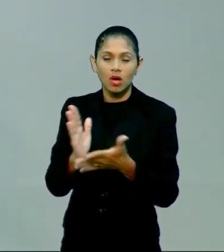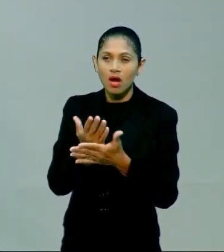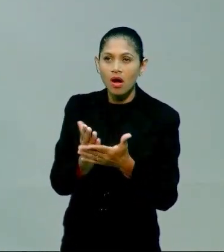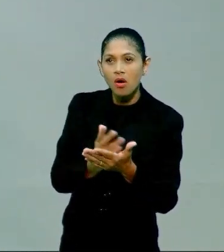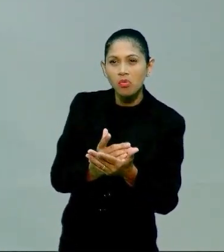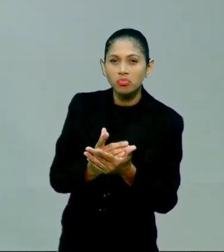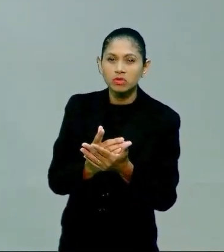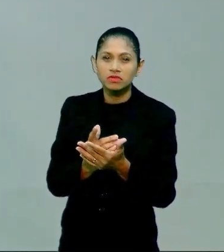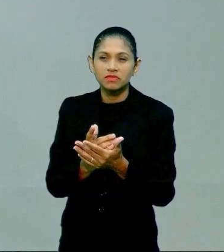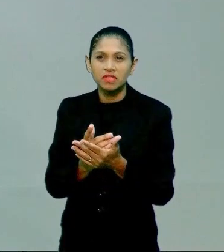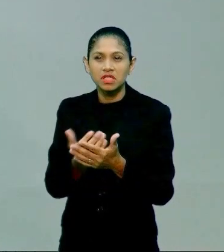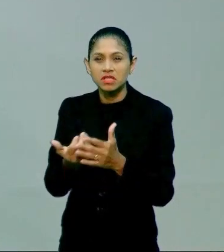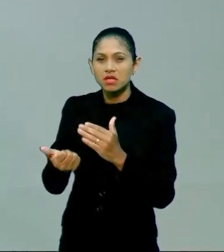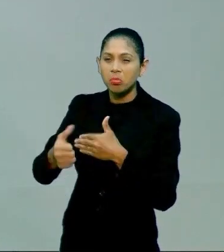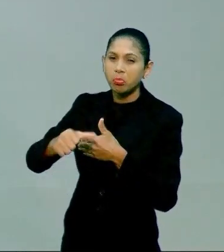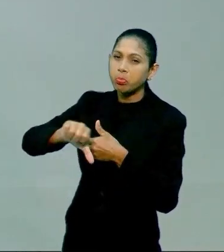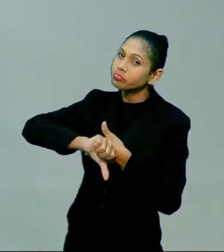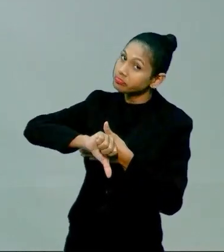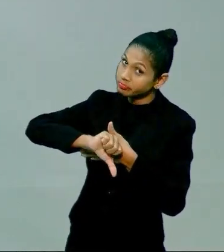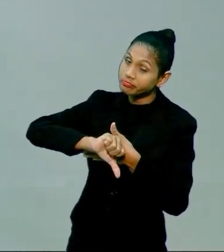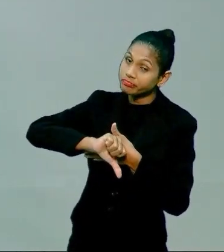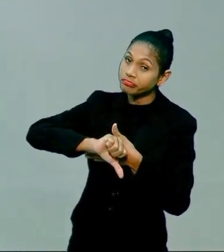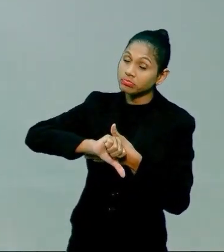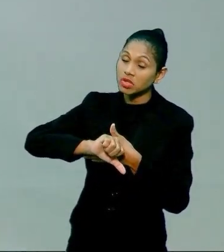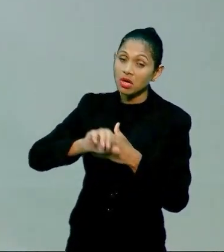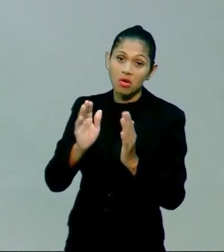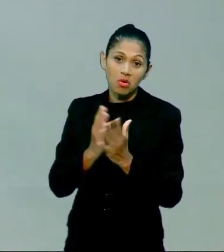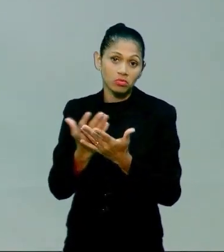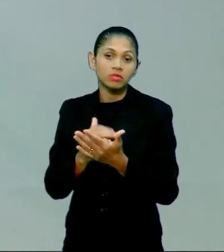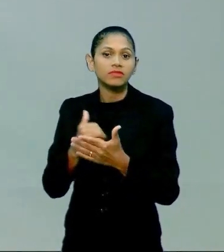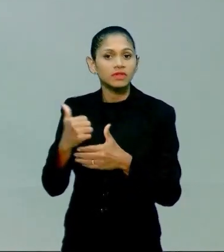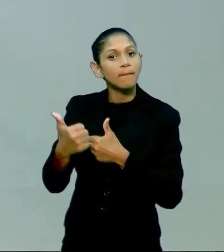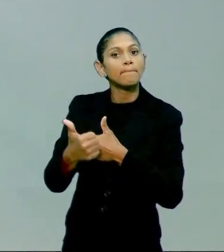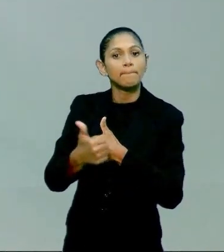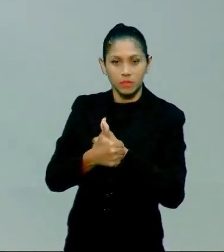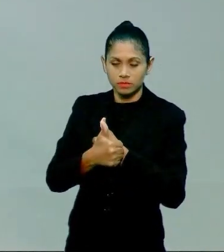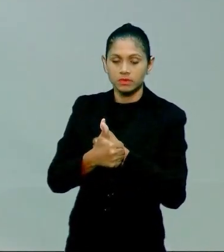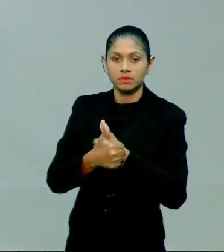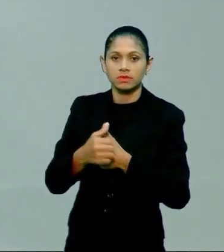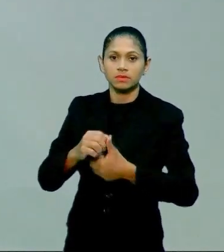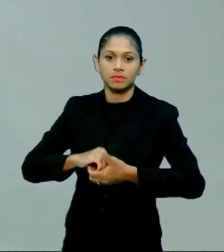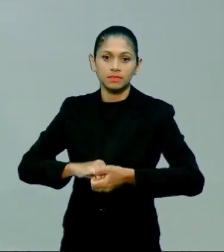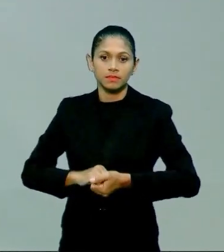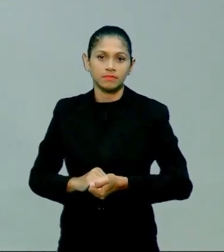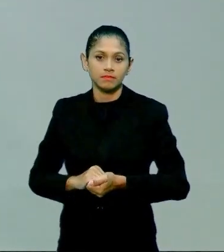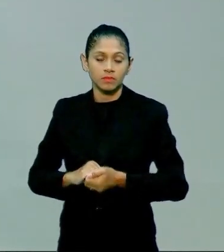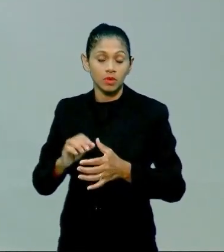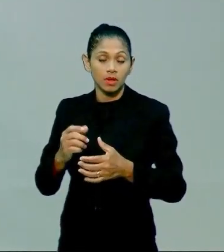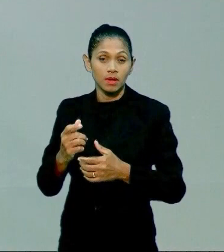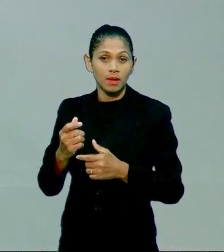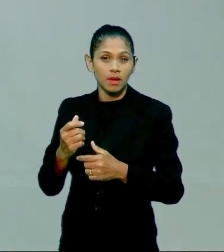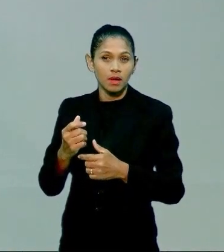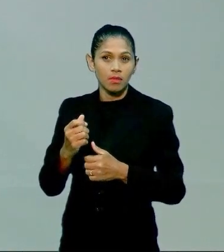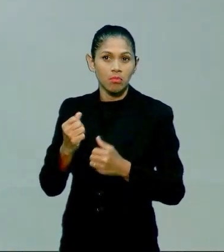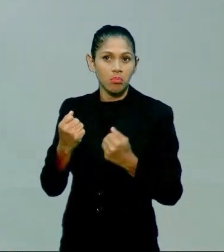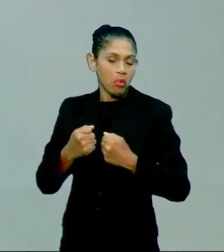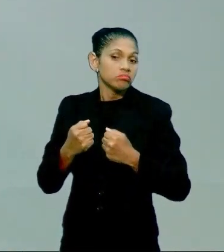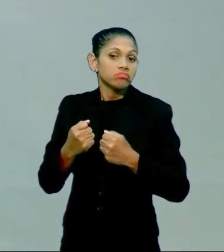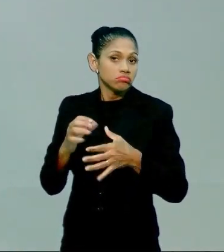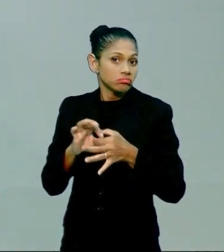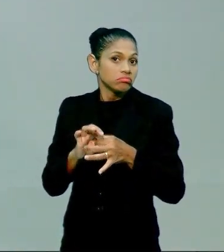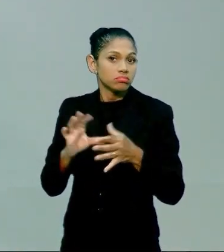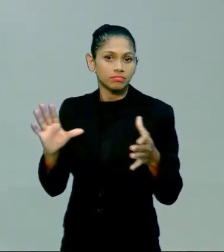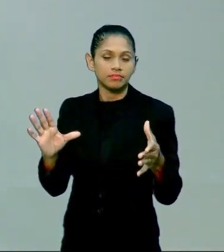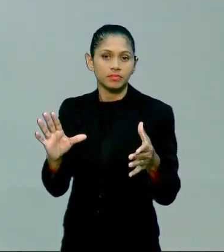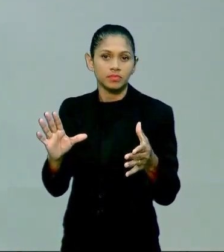negativo, porque quando a gente pensa na brincadeira, nesse caráter da ludicidade, e que isso permite a liberdade, se você condiciona e